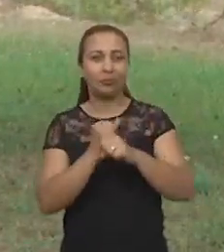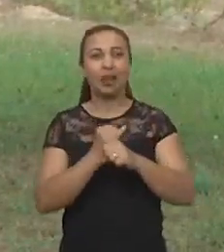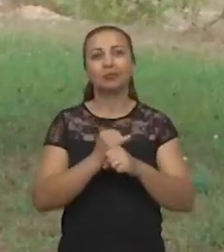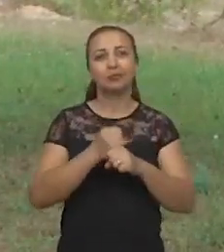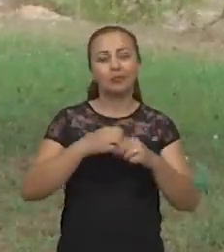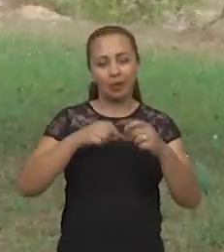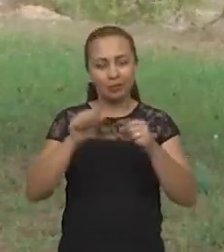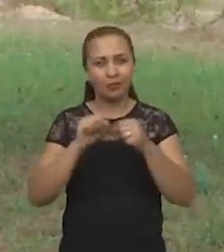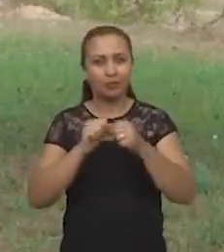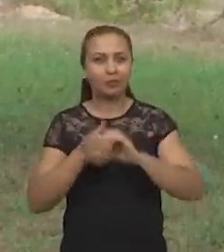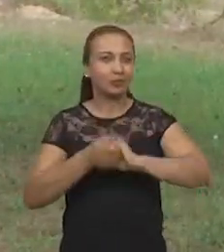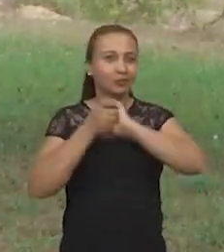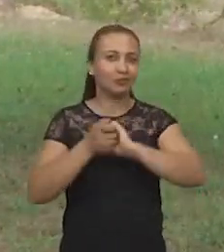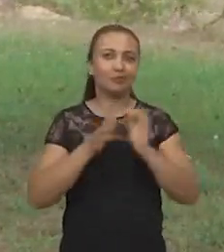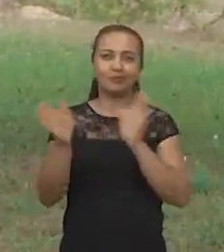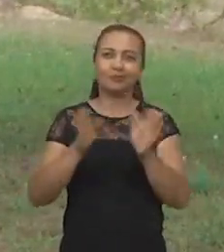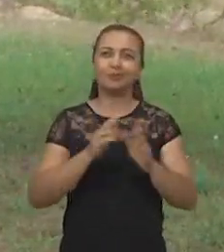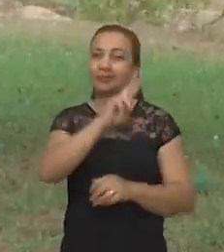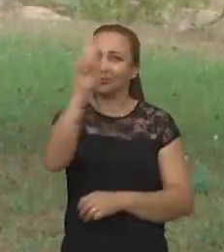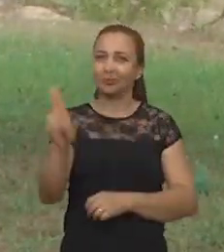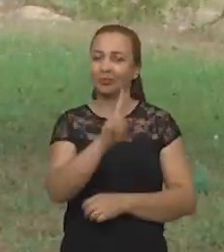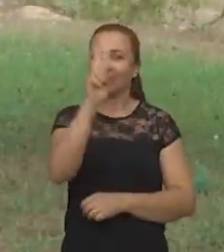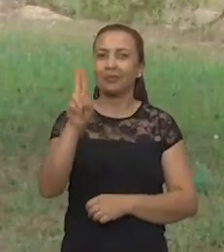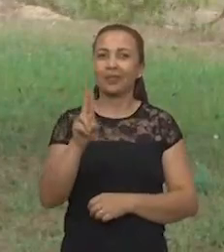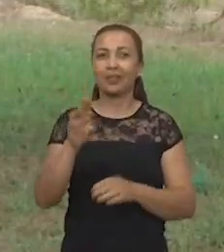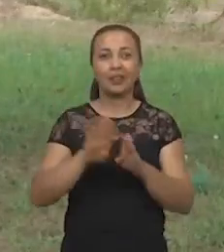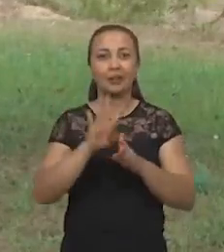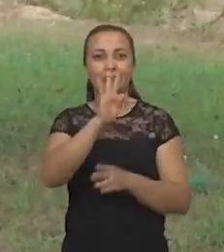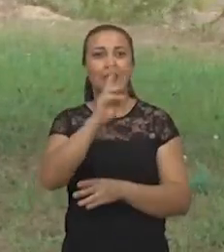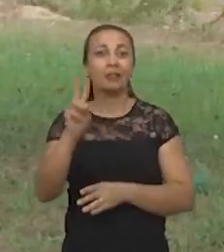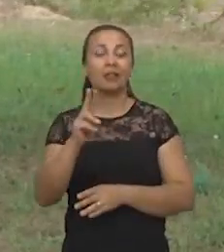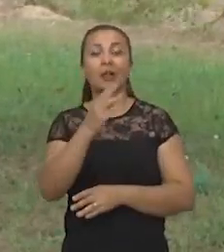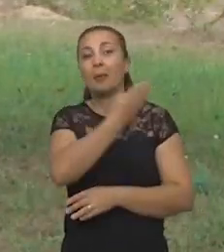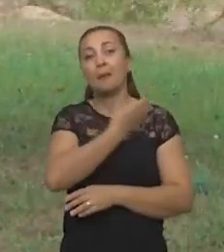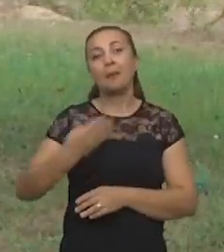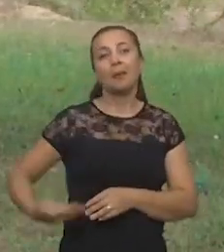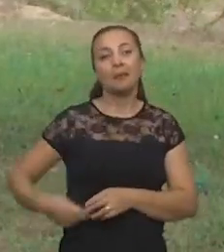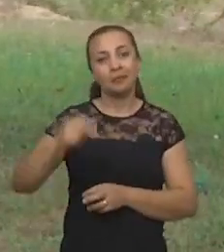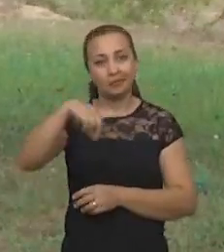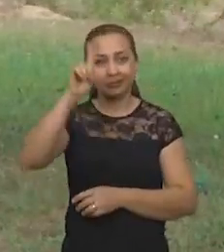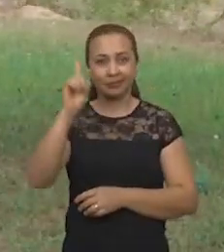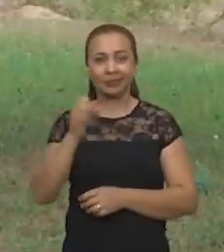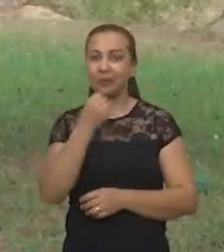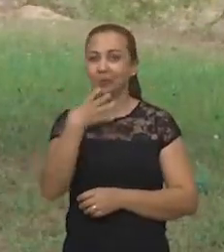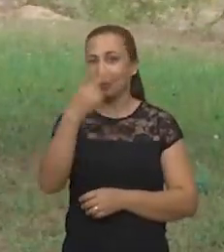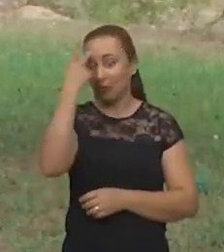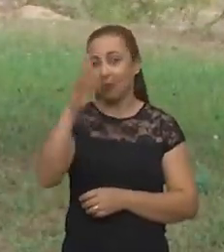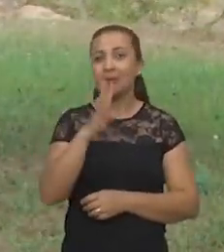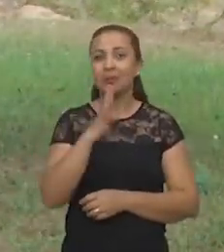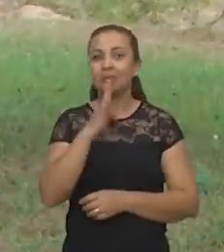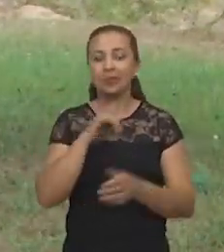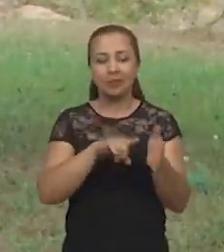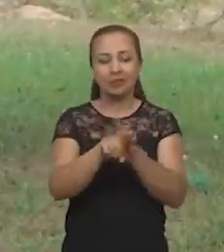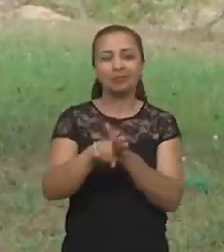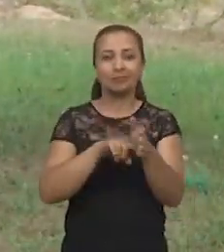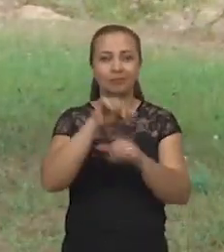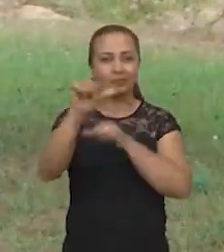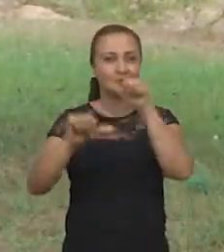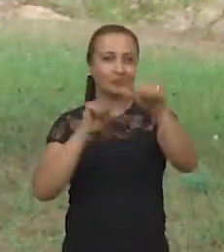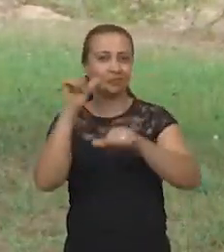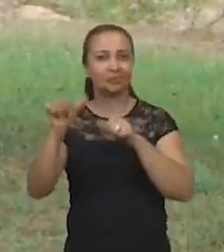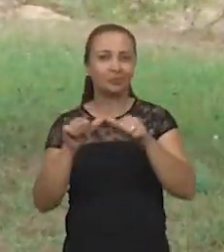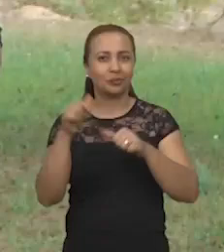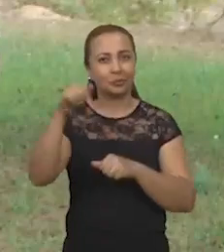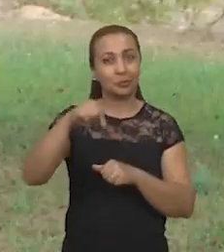produzido por meio da colaboração entre universidades e TVs públicas nordestinas. Uma oportunidade para conhecer as pesquisas